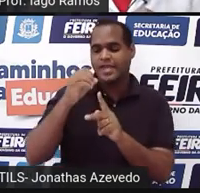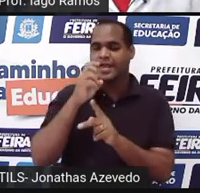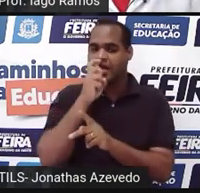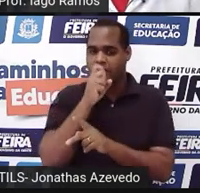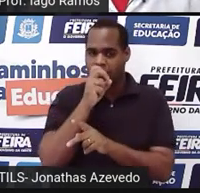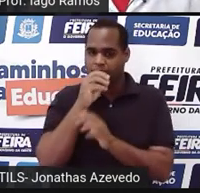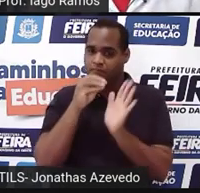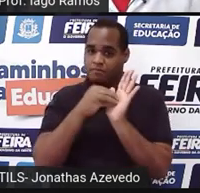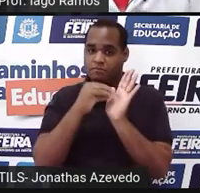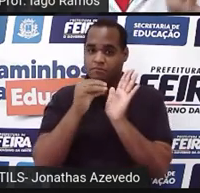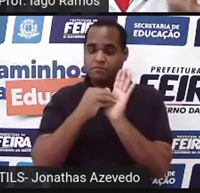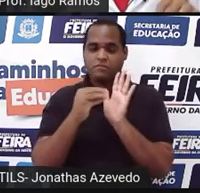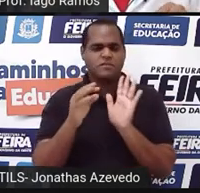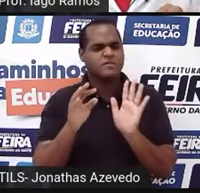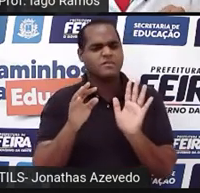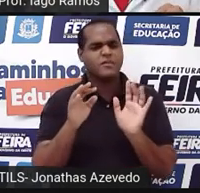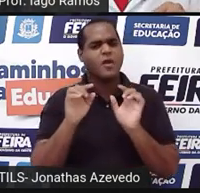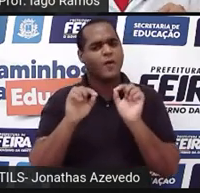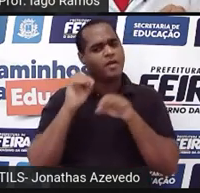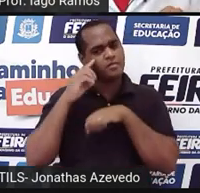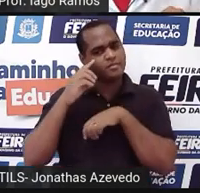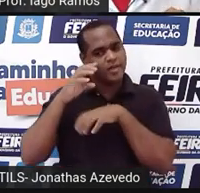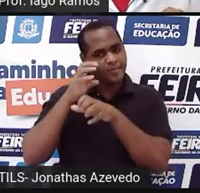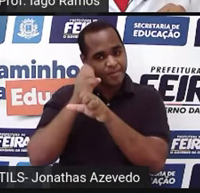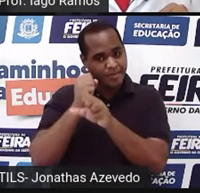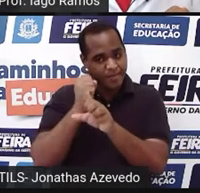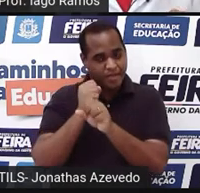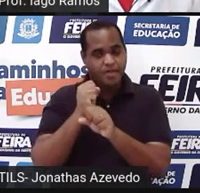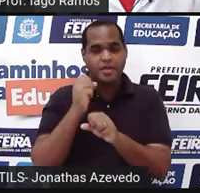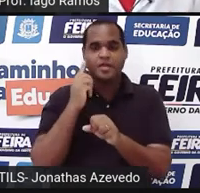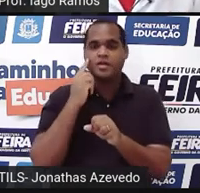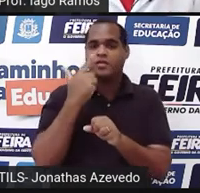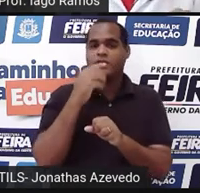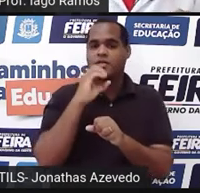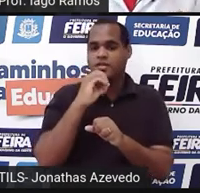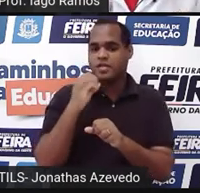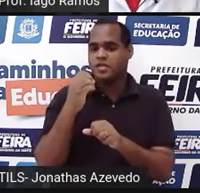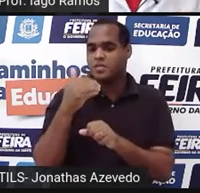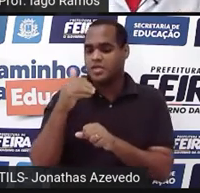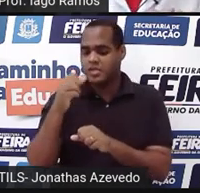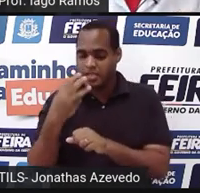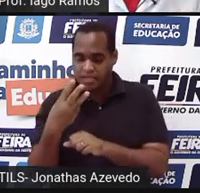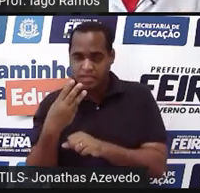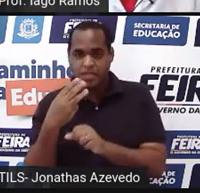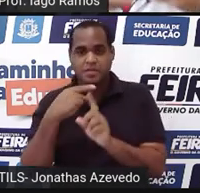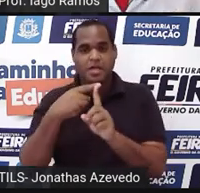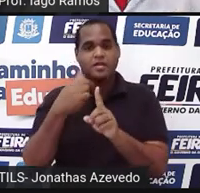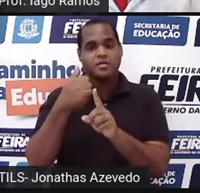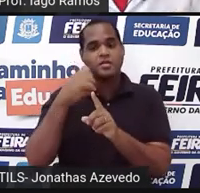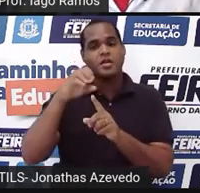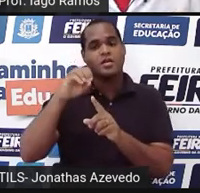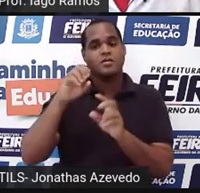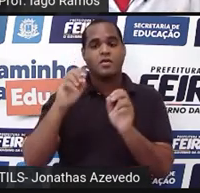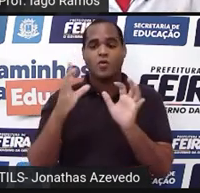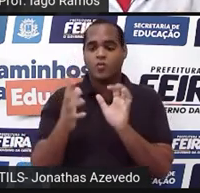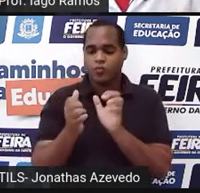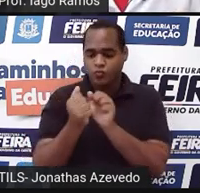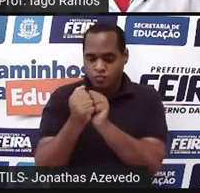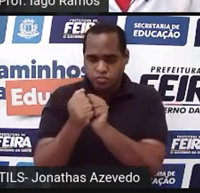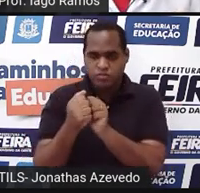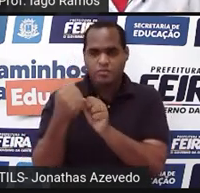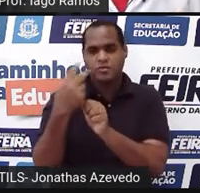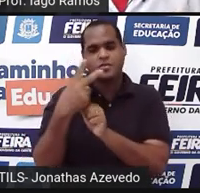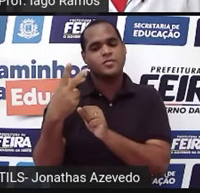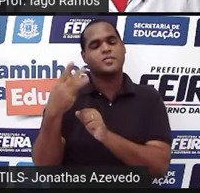laranja sobrou. Então, eu pego 200 com o 13 e com o 10 que sobrou. E junto tudo.